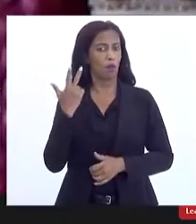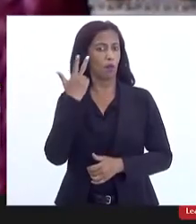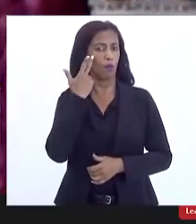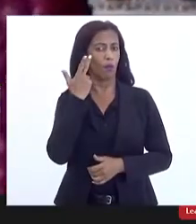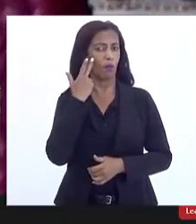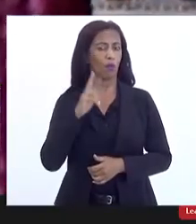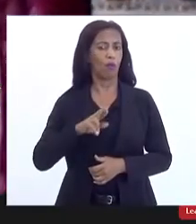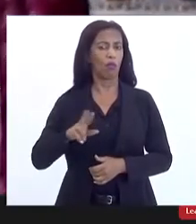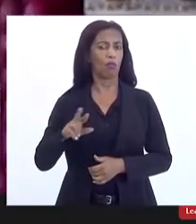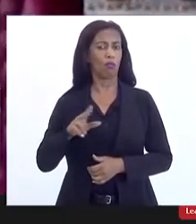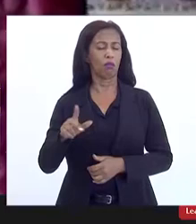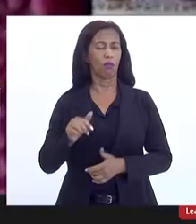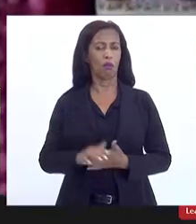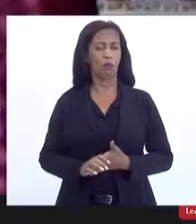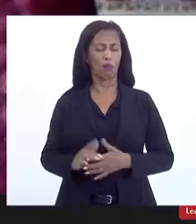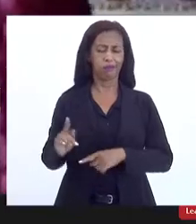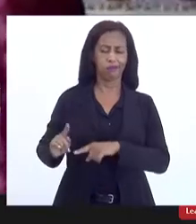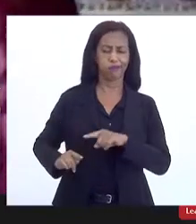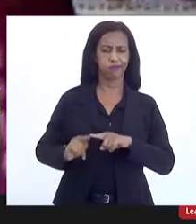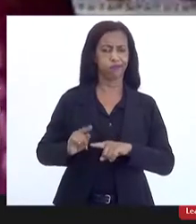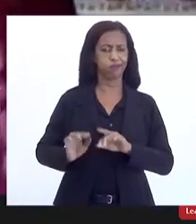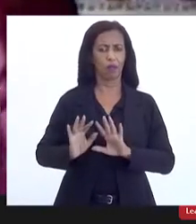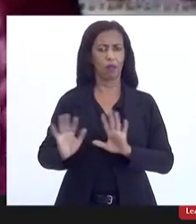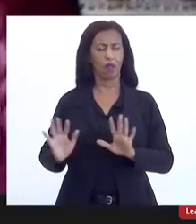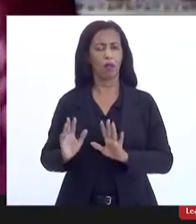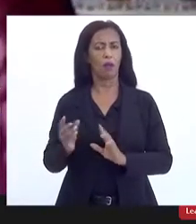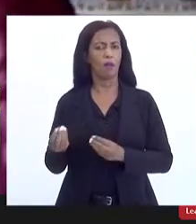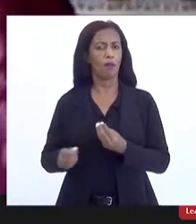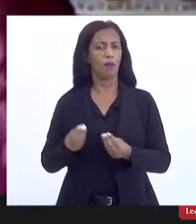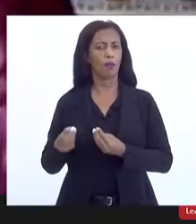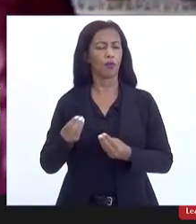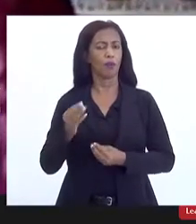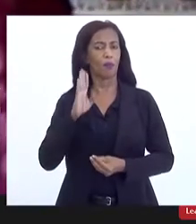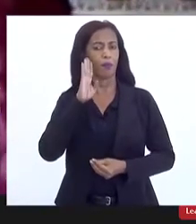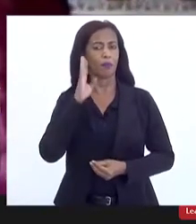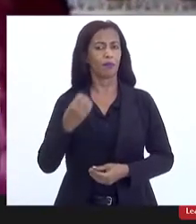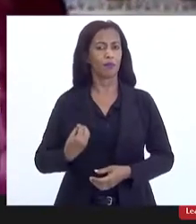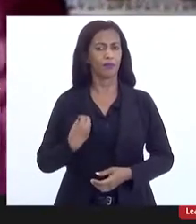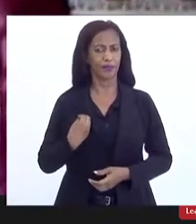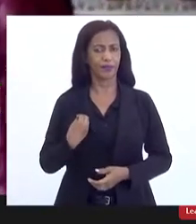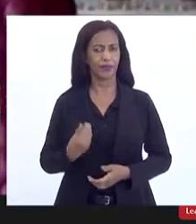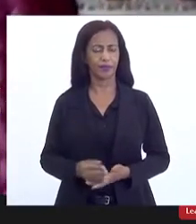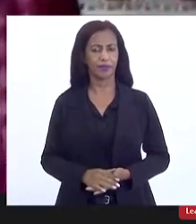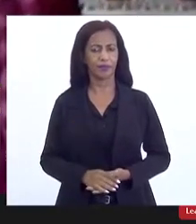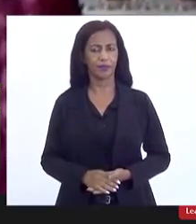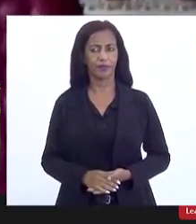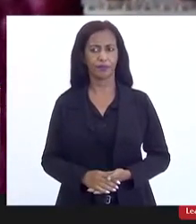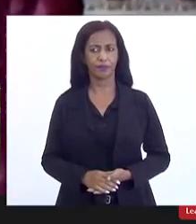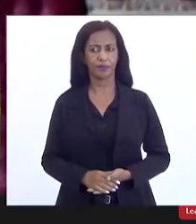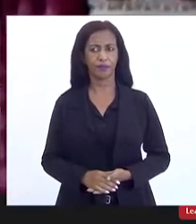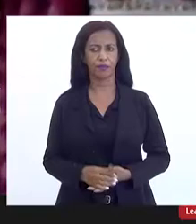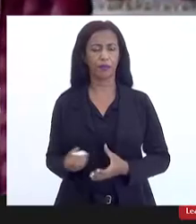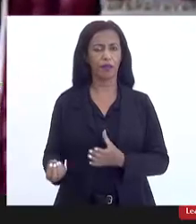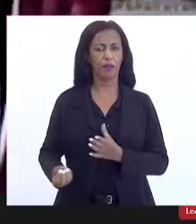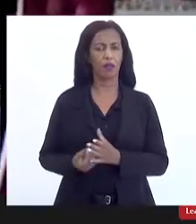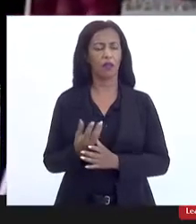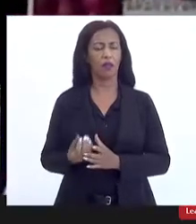como mercadoria, mas como condição primordial para a vida, para a produção